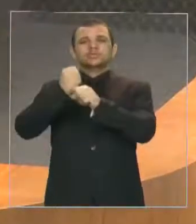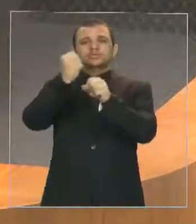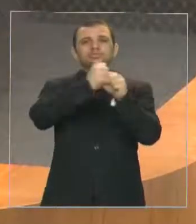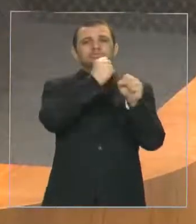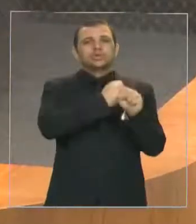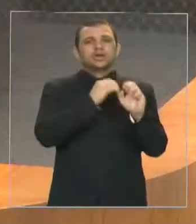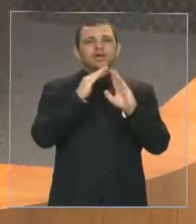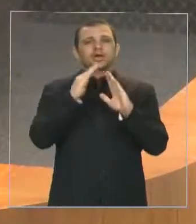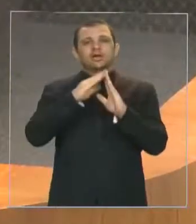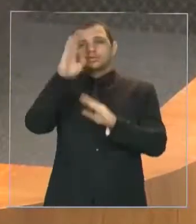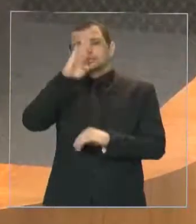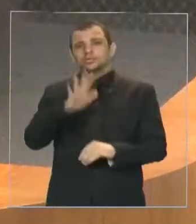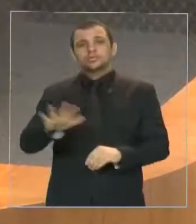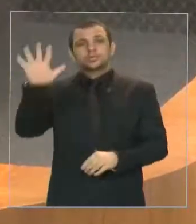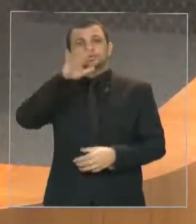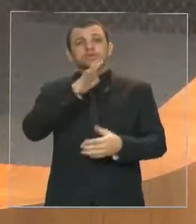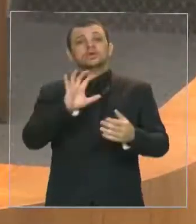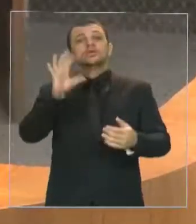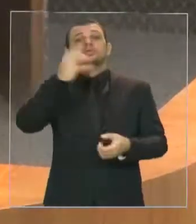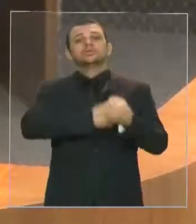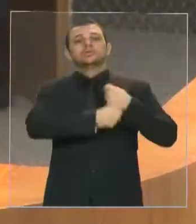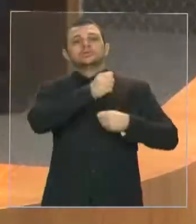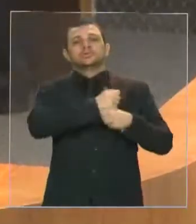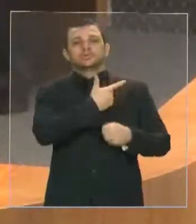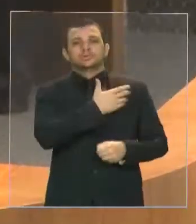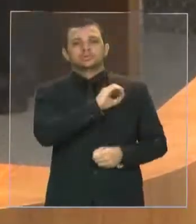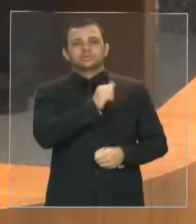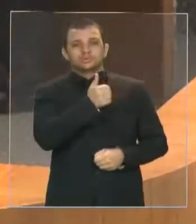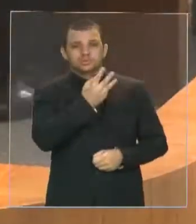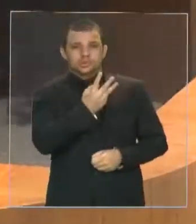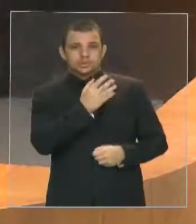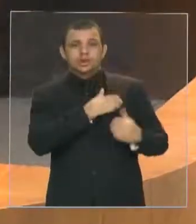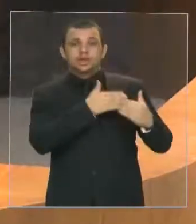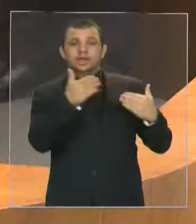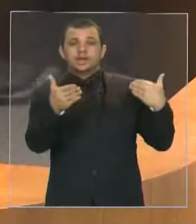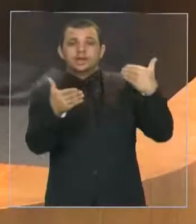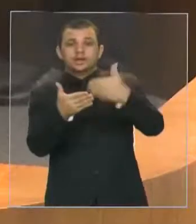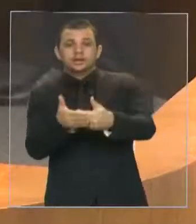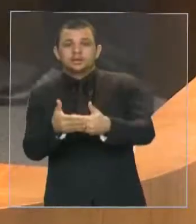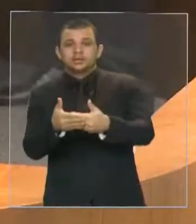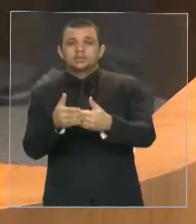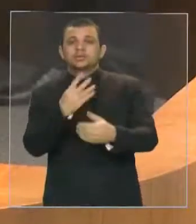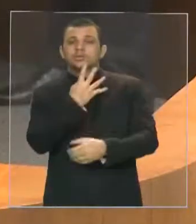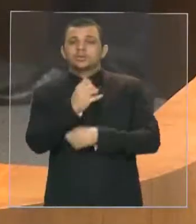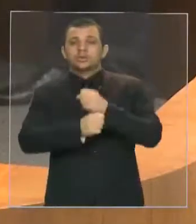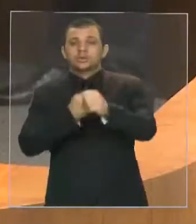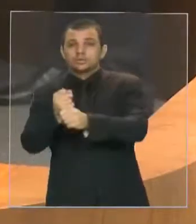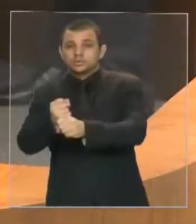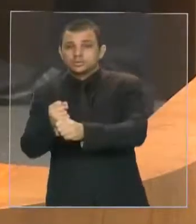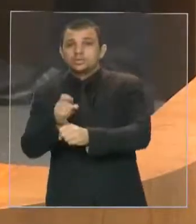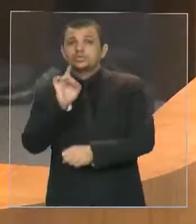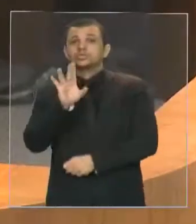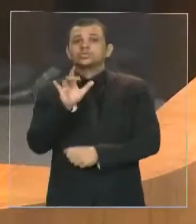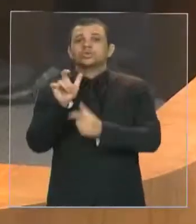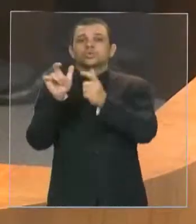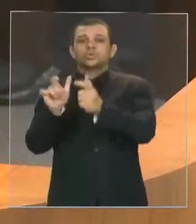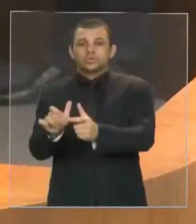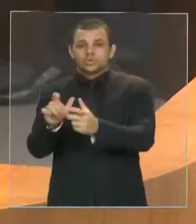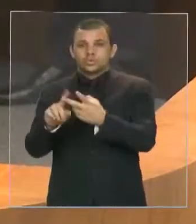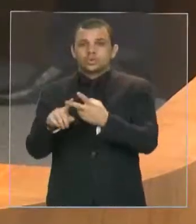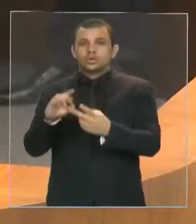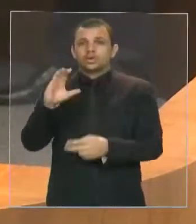Brasil ocorreu em 2013 e hoje, passado quase quatro anos, apenas as casas de Campo Grande e